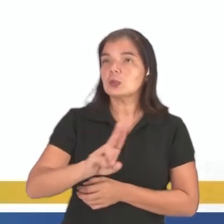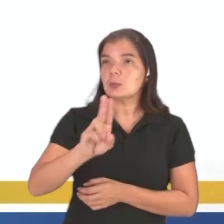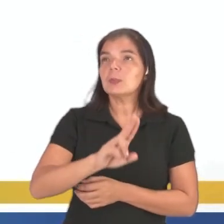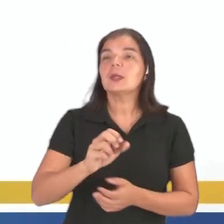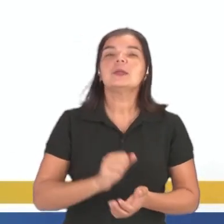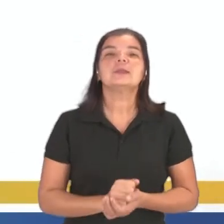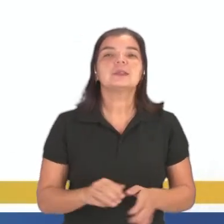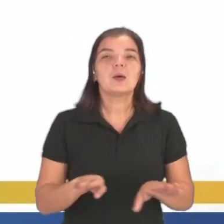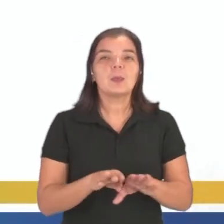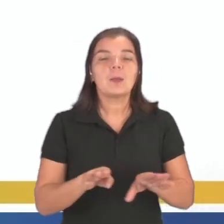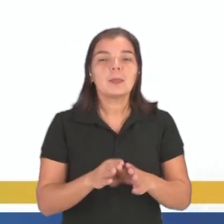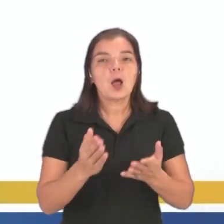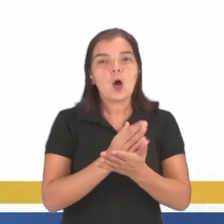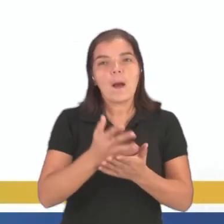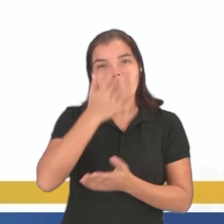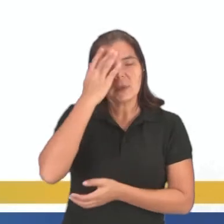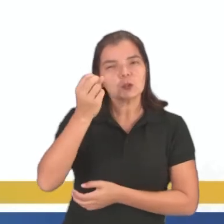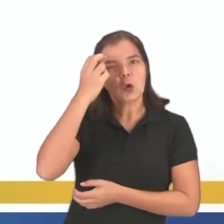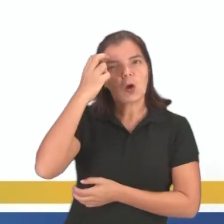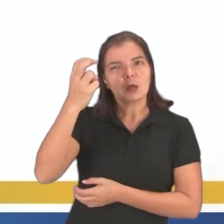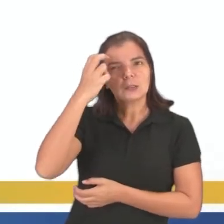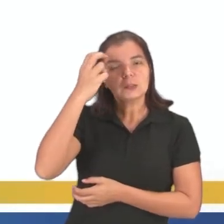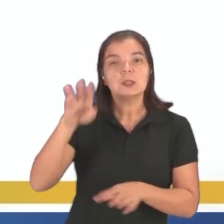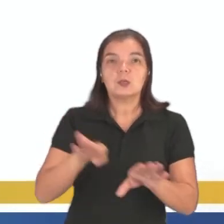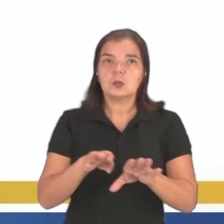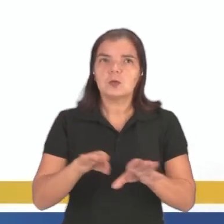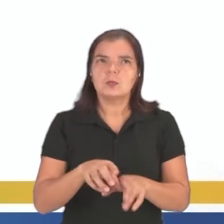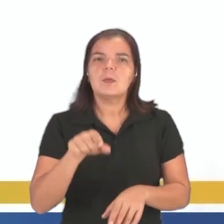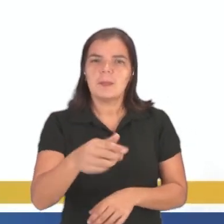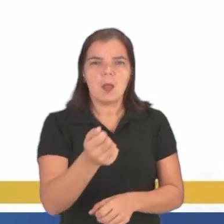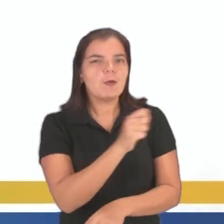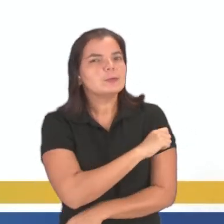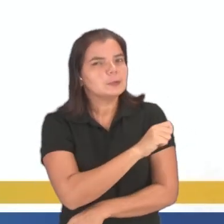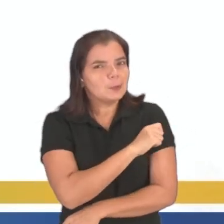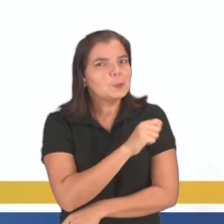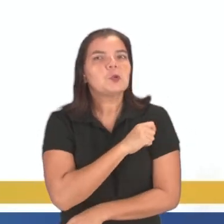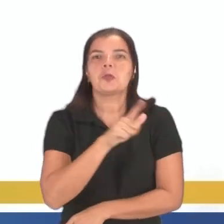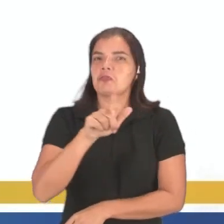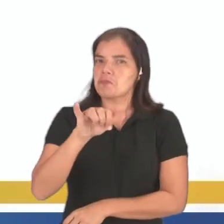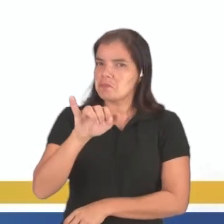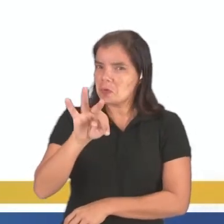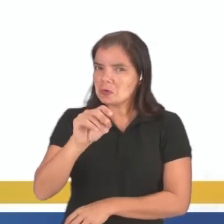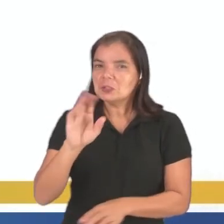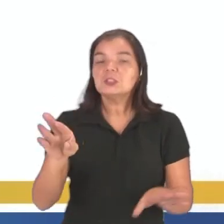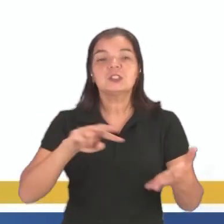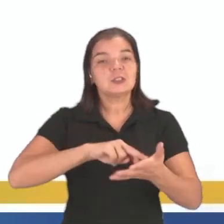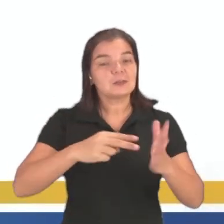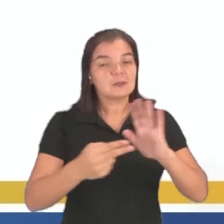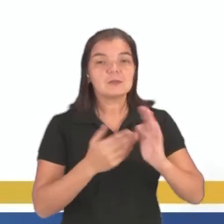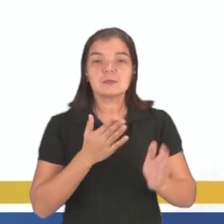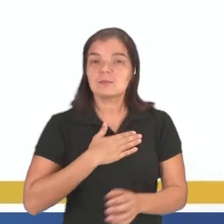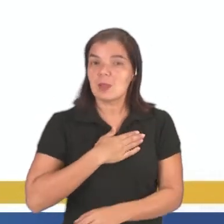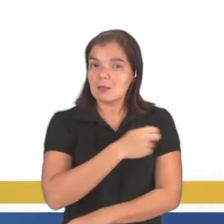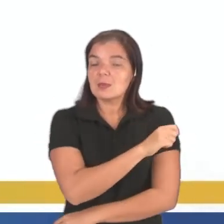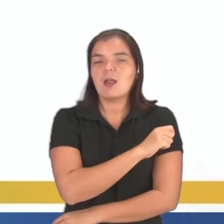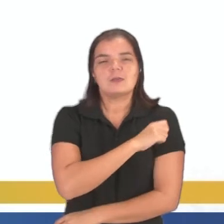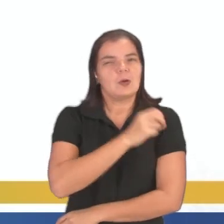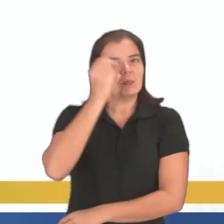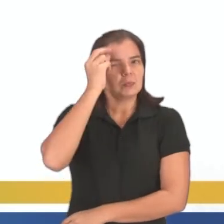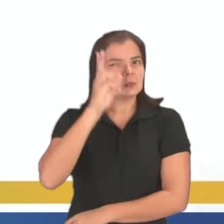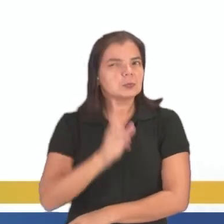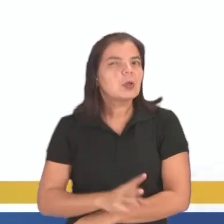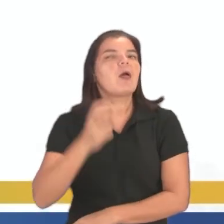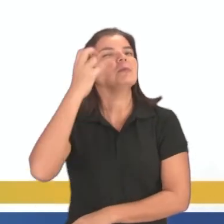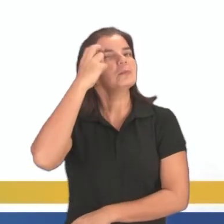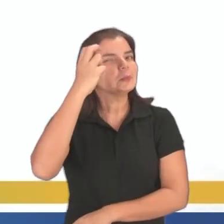utilizada para determinar a pessoa inteligente. Por exemplo, mis alumnos son muy listos. Eu quero dizer que meus alunos são muito espertos,